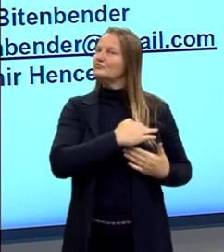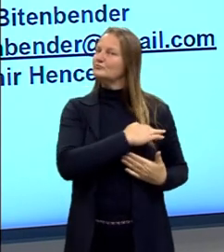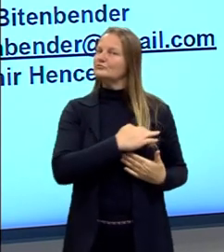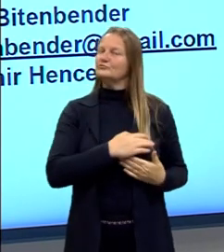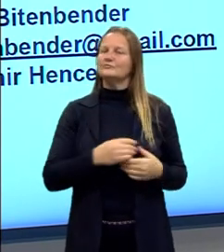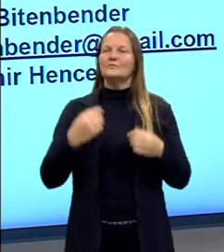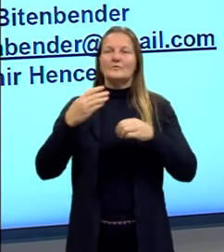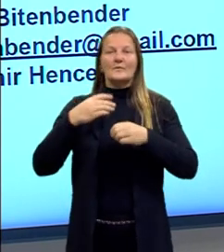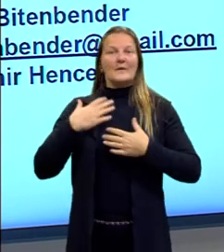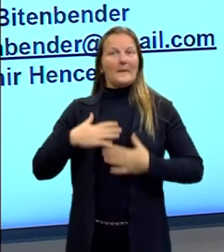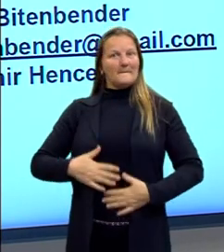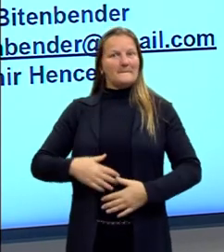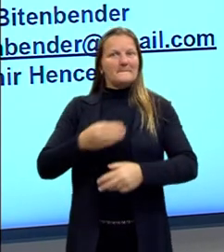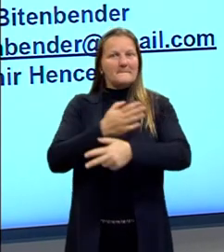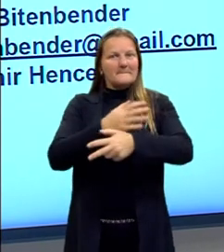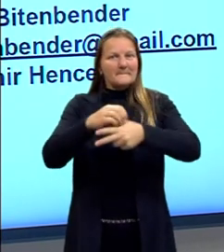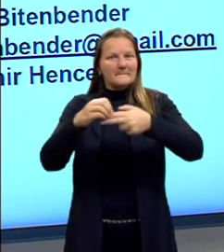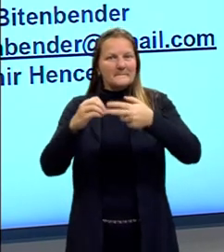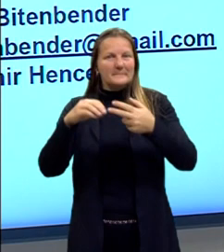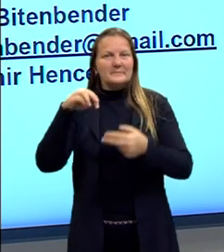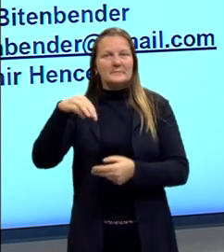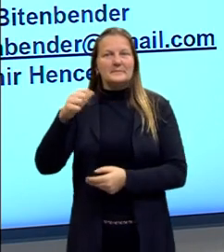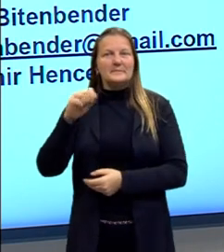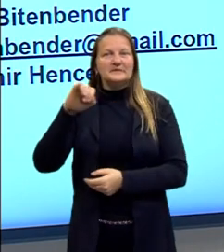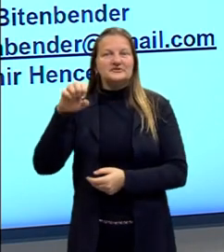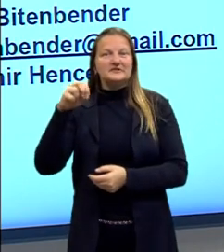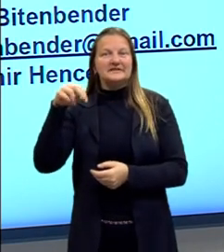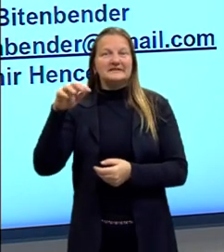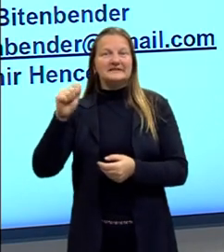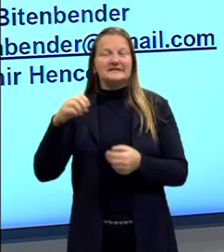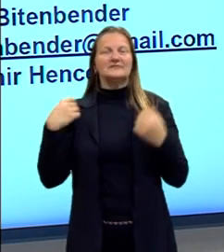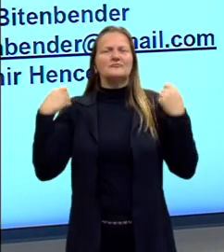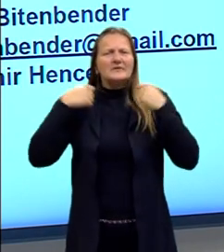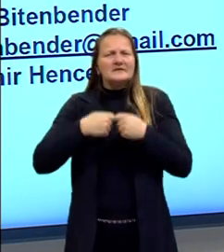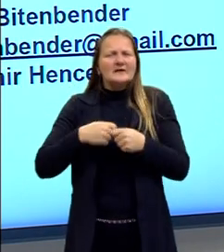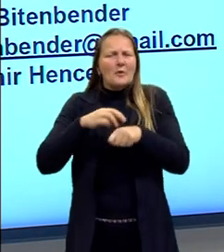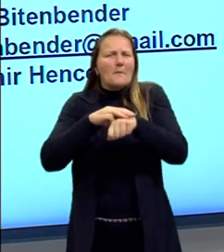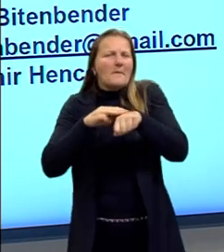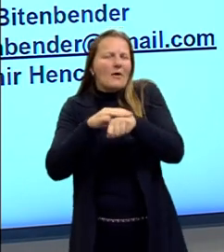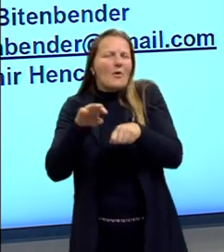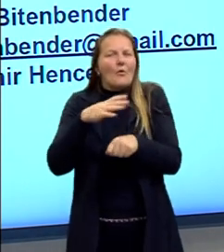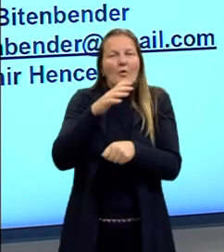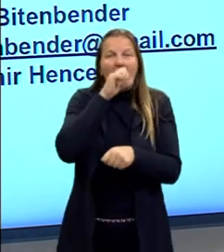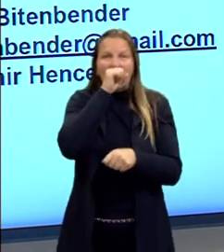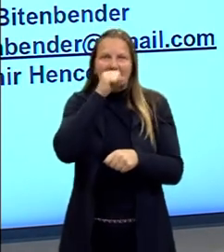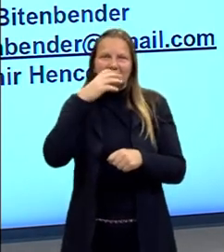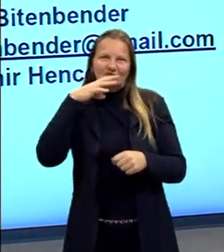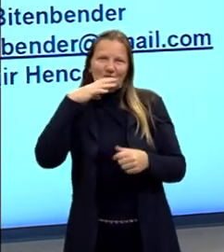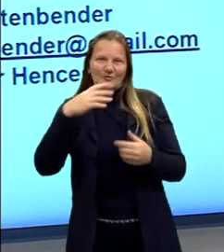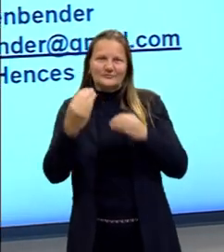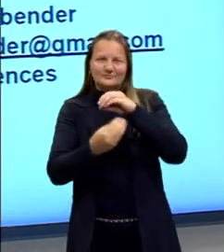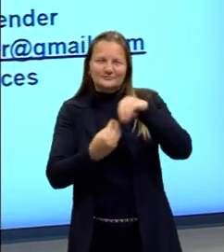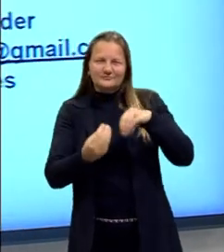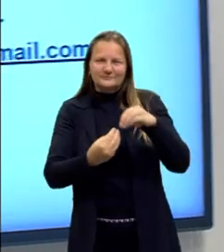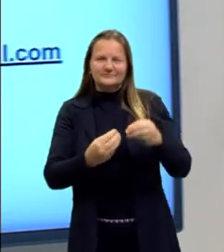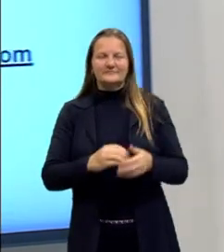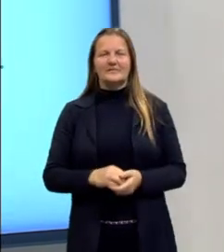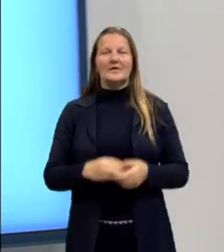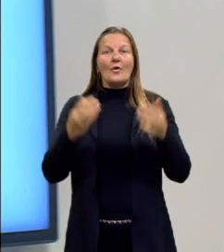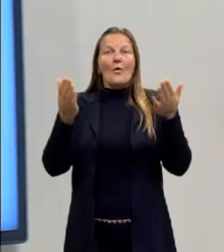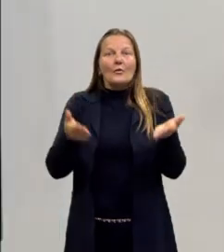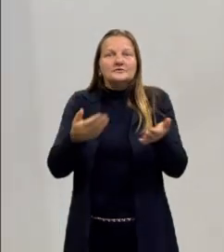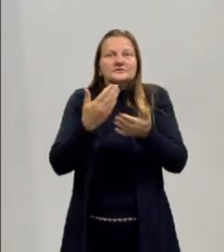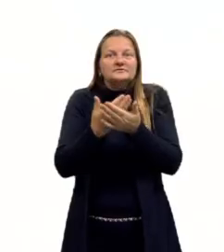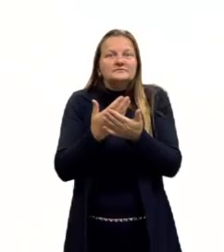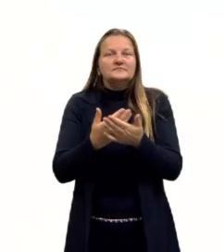projeto para a Enem na cor magenta e um casaco que fica entre o marrom e o laranja. E nós estamos na